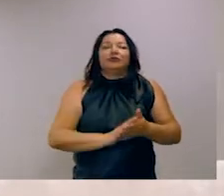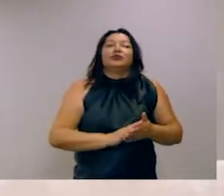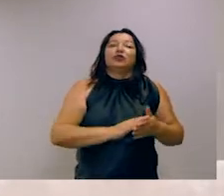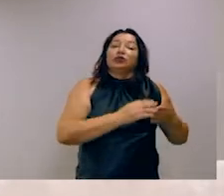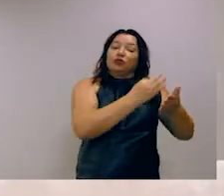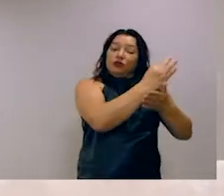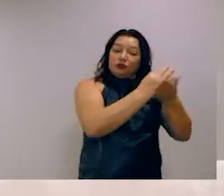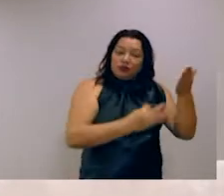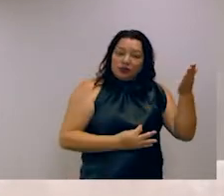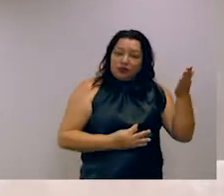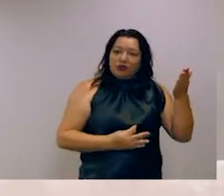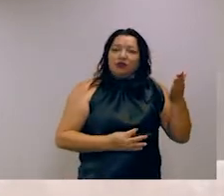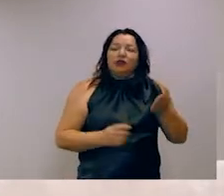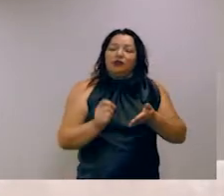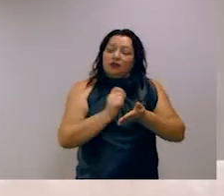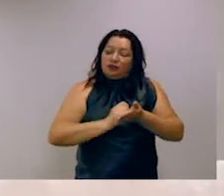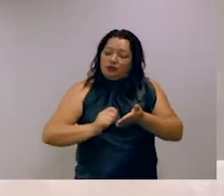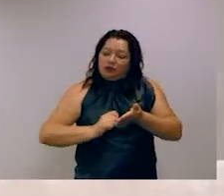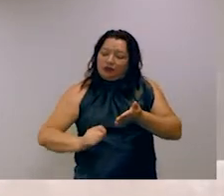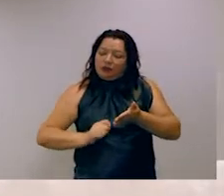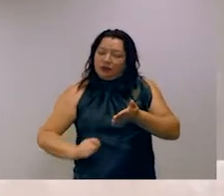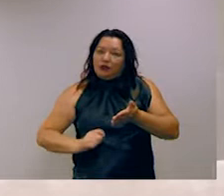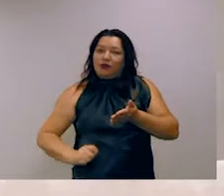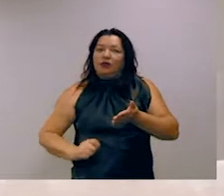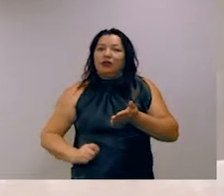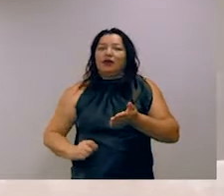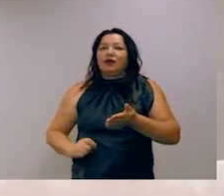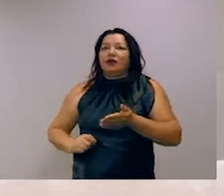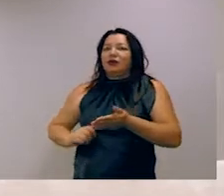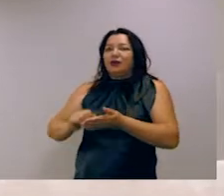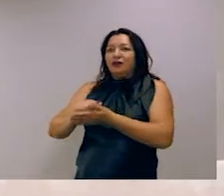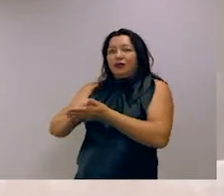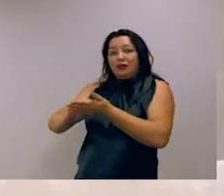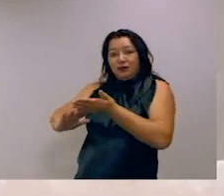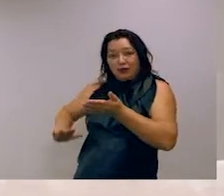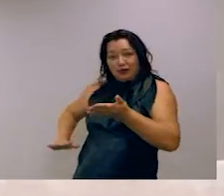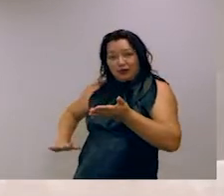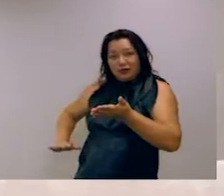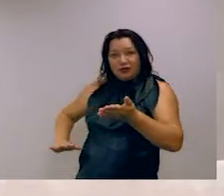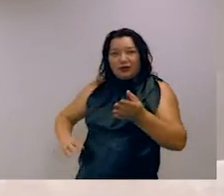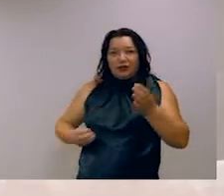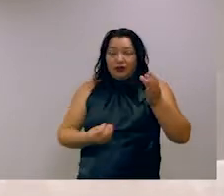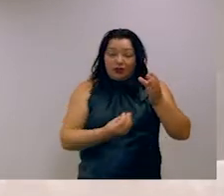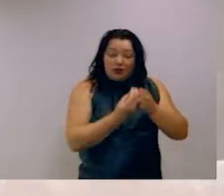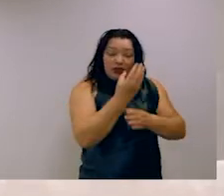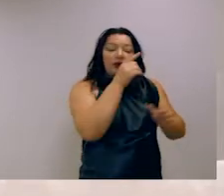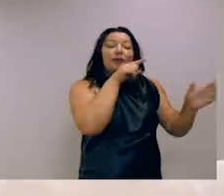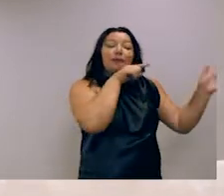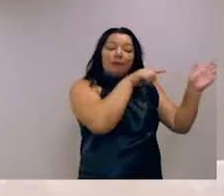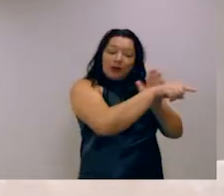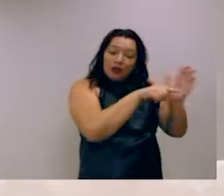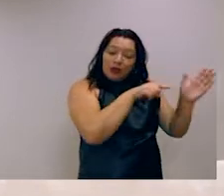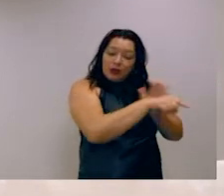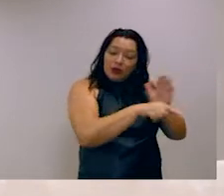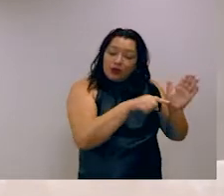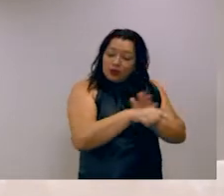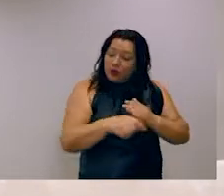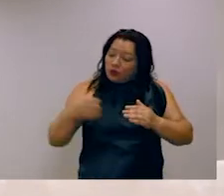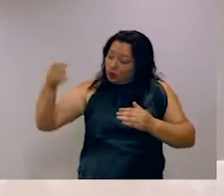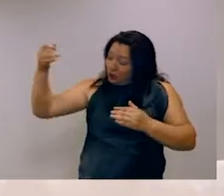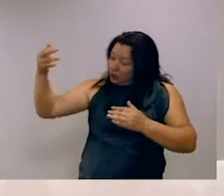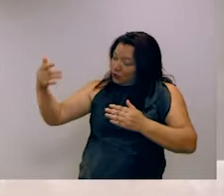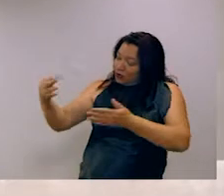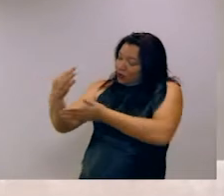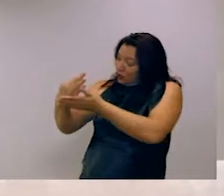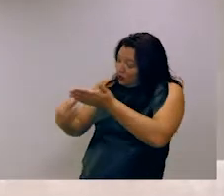dados escrito por seres humanos em que eles pegam artigos da Wikipedia e criam perguntas sobre o conteúdo dos